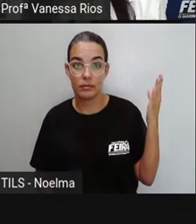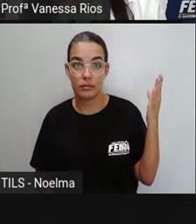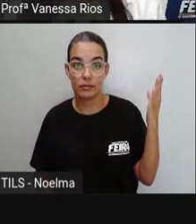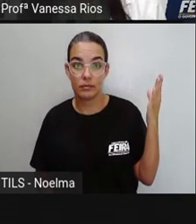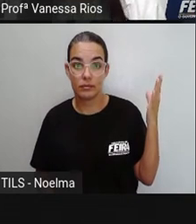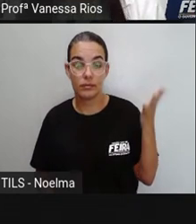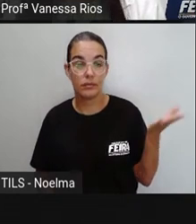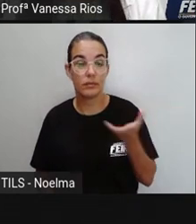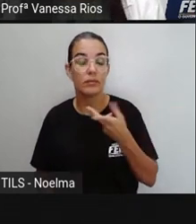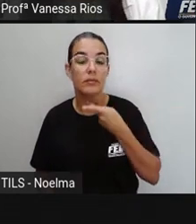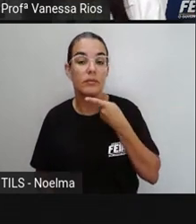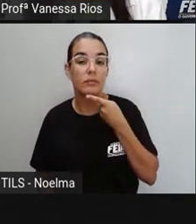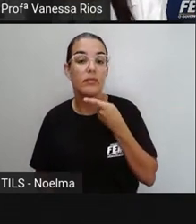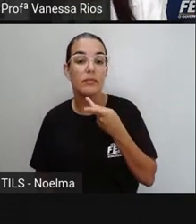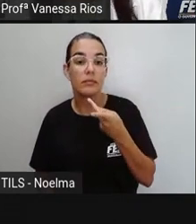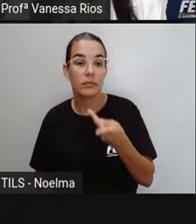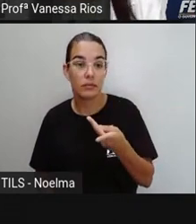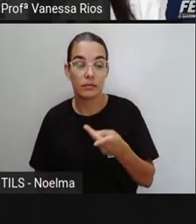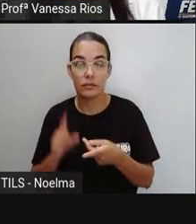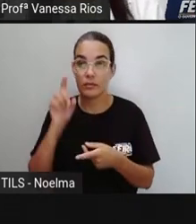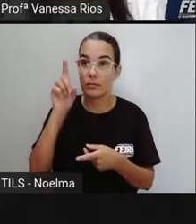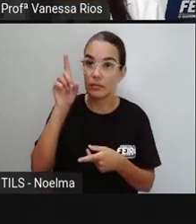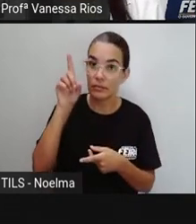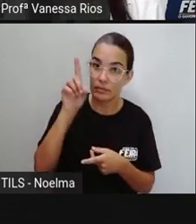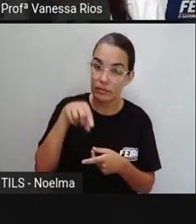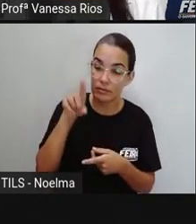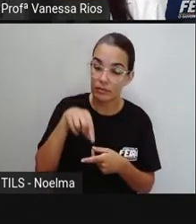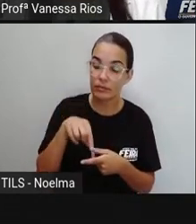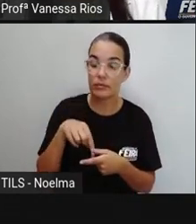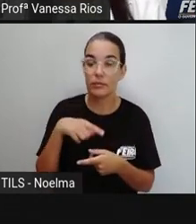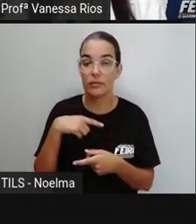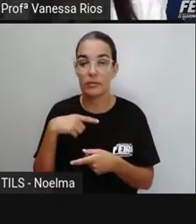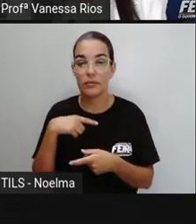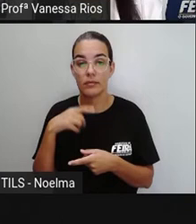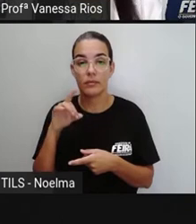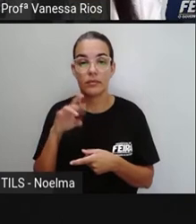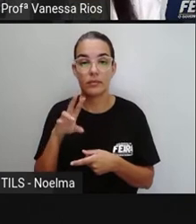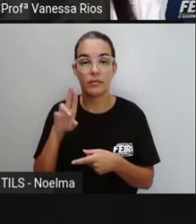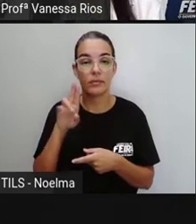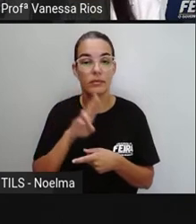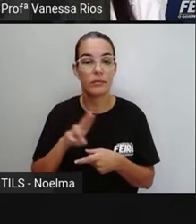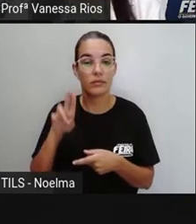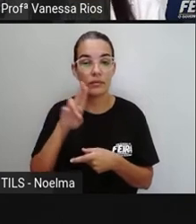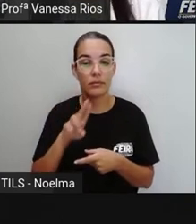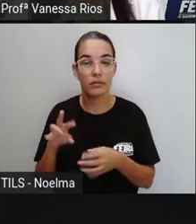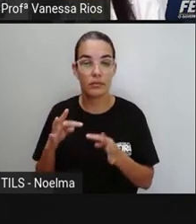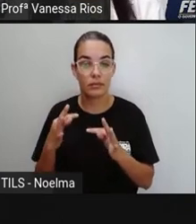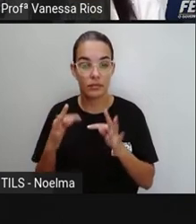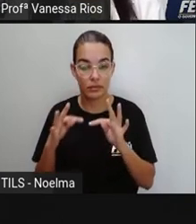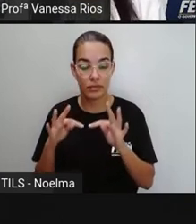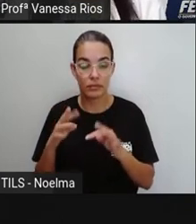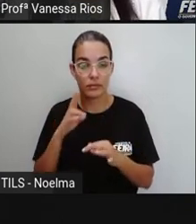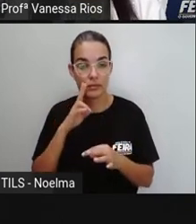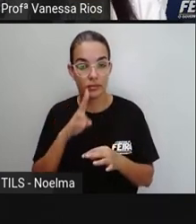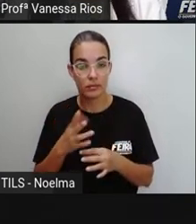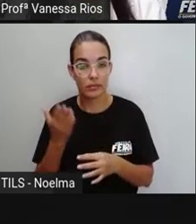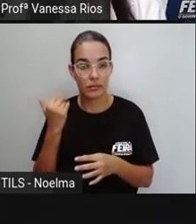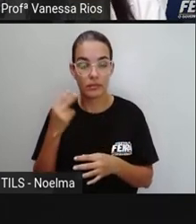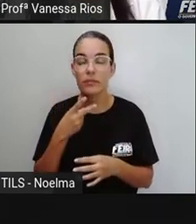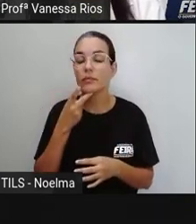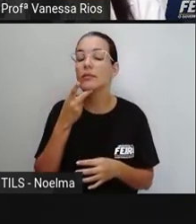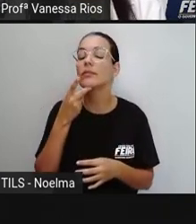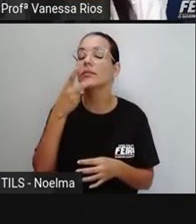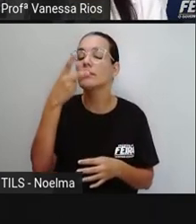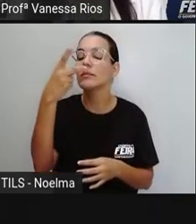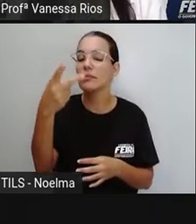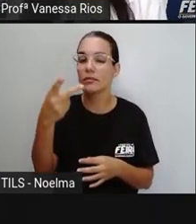a gente pronunciar e identificar a sílaba tônica usando a técnica que a Pro mostrou anteriormente, não é? Que é falar a